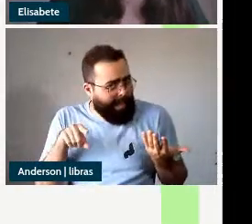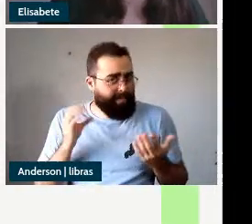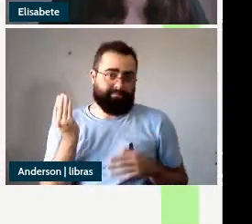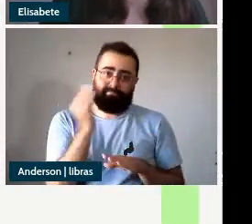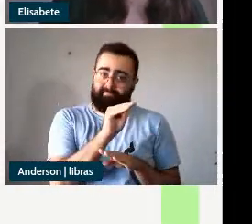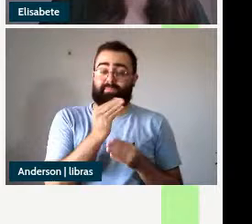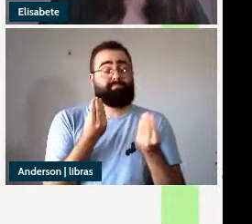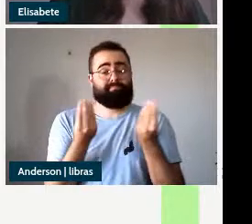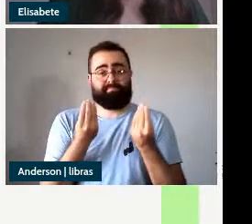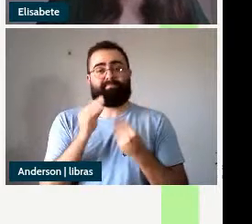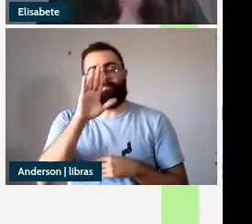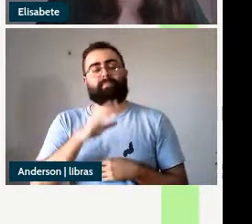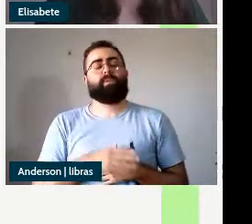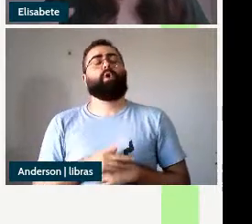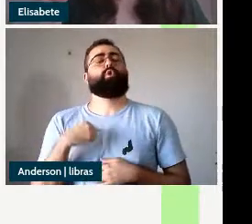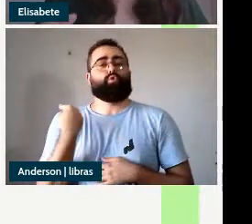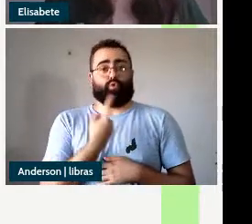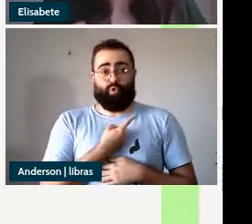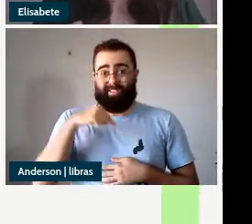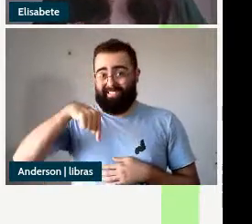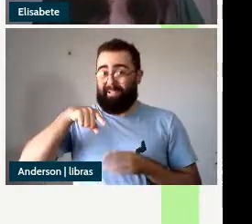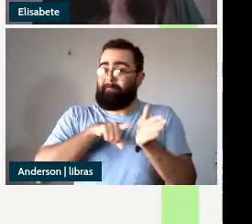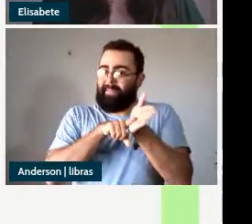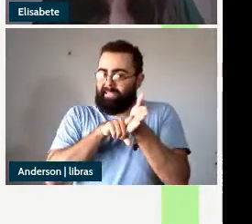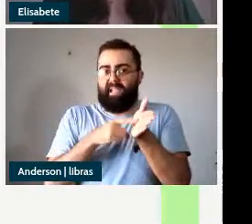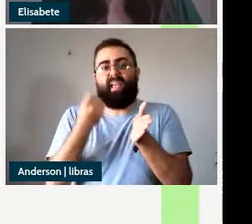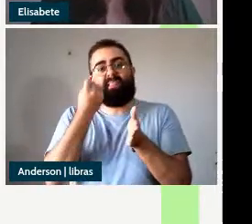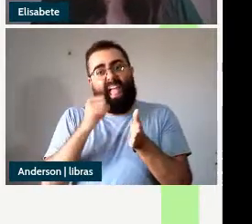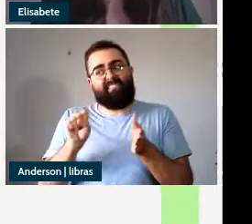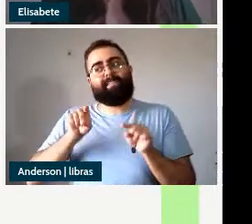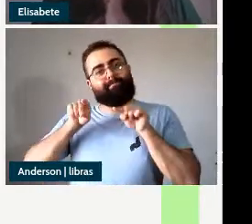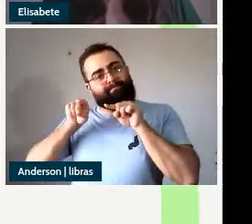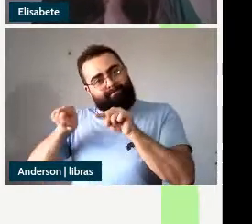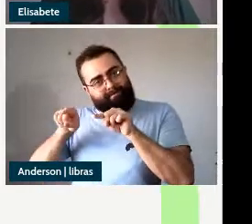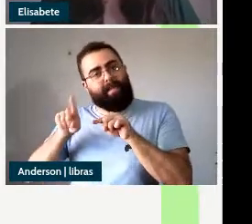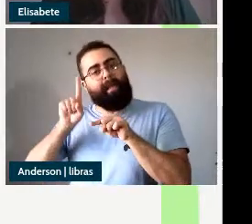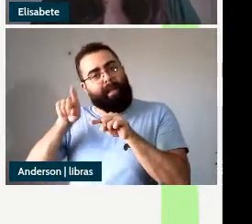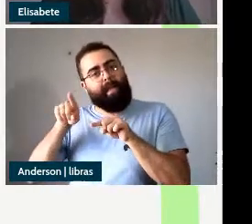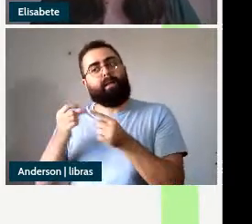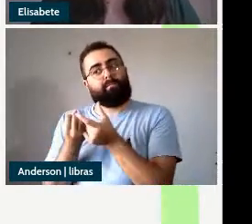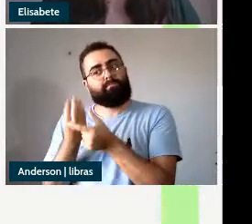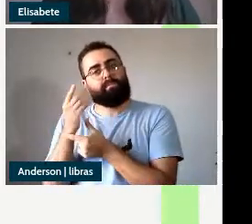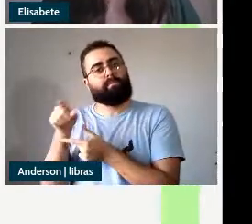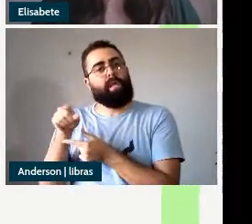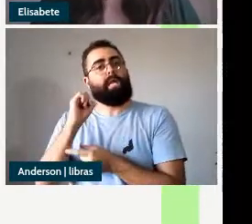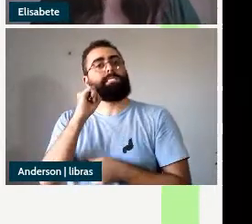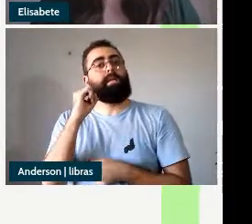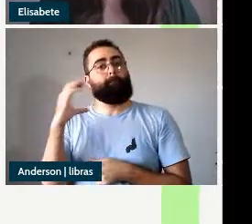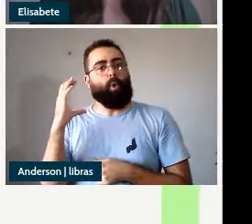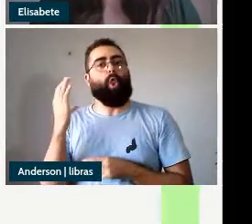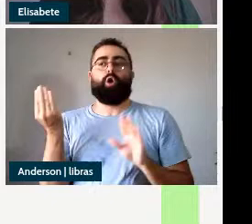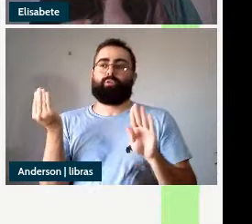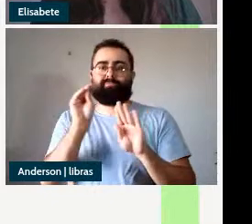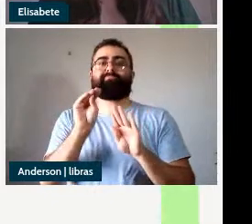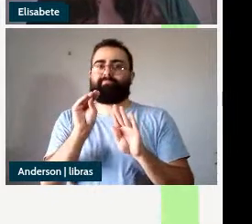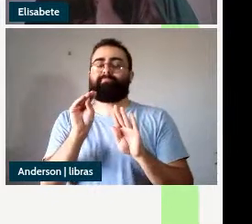segunda possibilidade que é que é da formação de uma small clause na construção do depictivo no entanto a